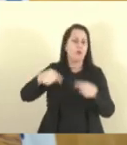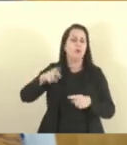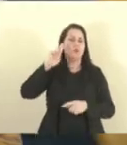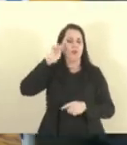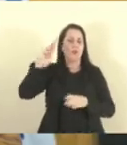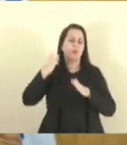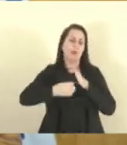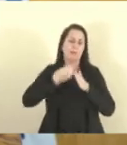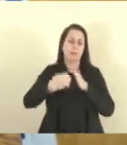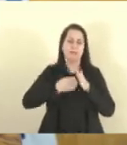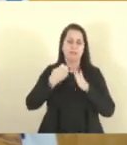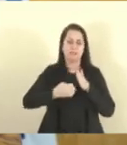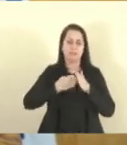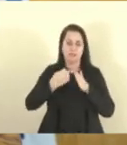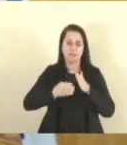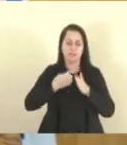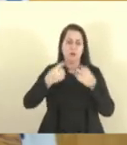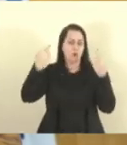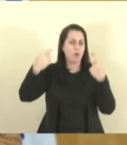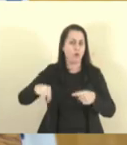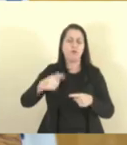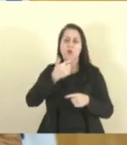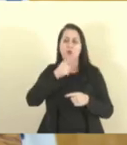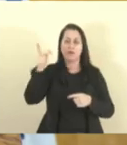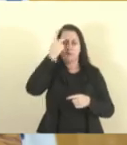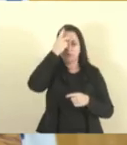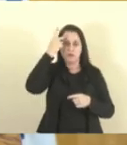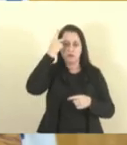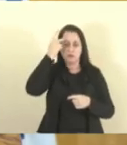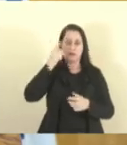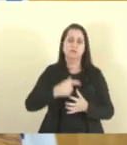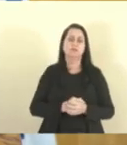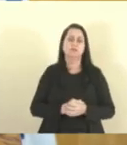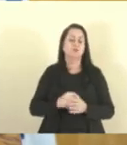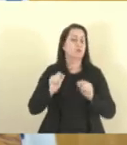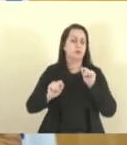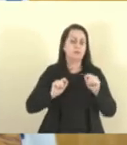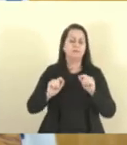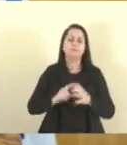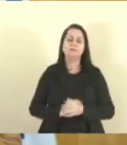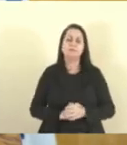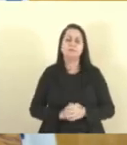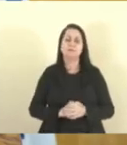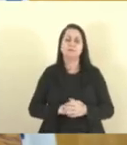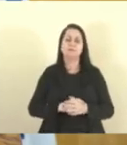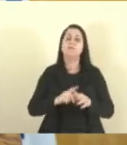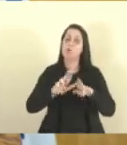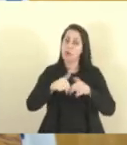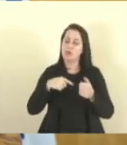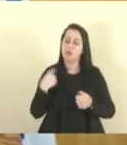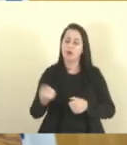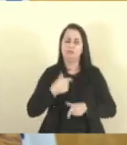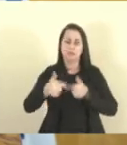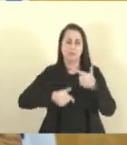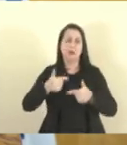de uma empresa, contra algumas outras pessoas, fruto do nosso trabalho enquanto vereador quando denunciei